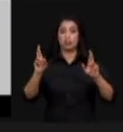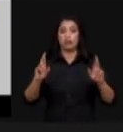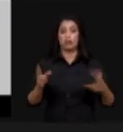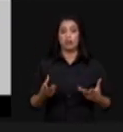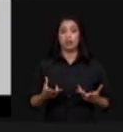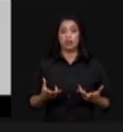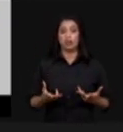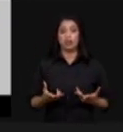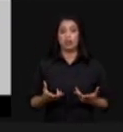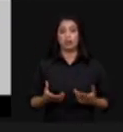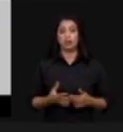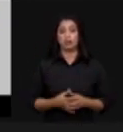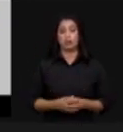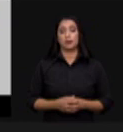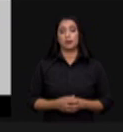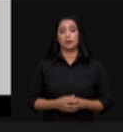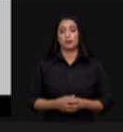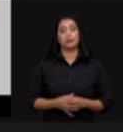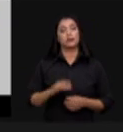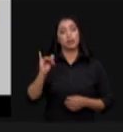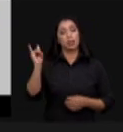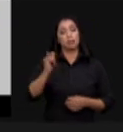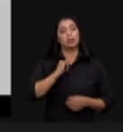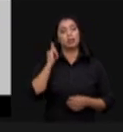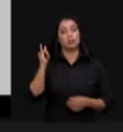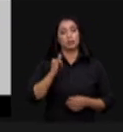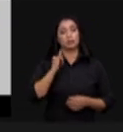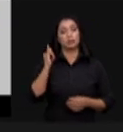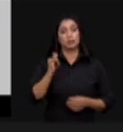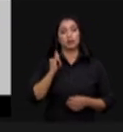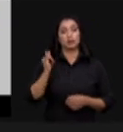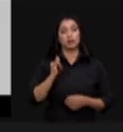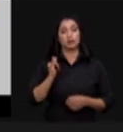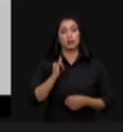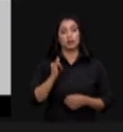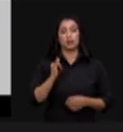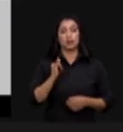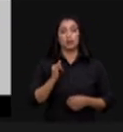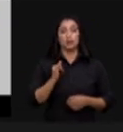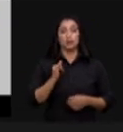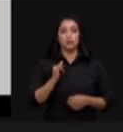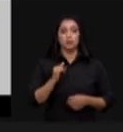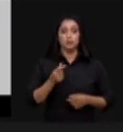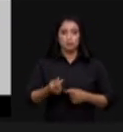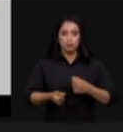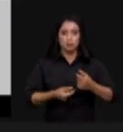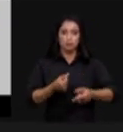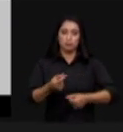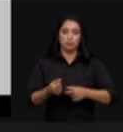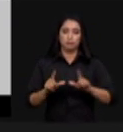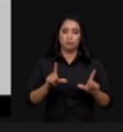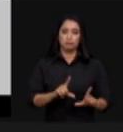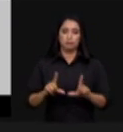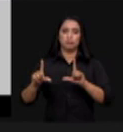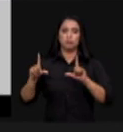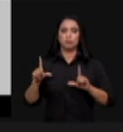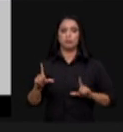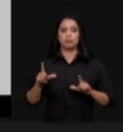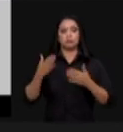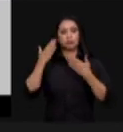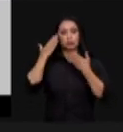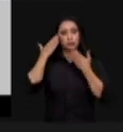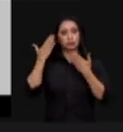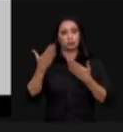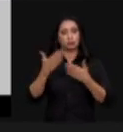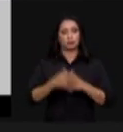toca a este importante insumo da nossa produção econômica se pudermos passar para o próximo slide eu